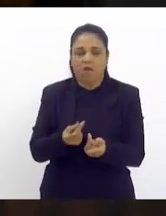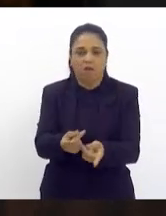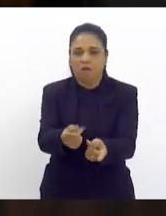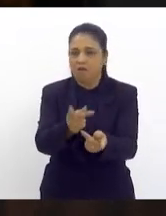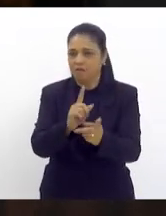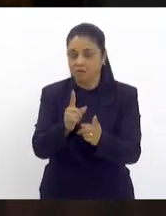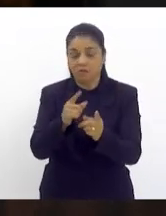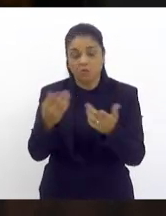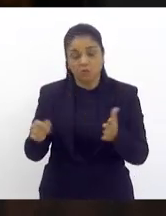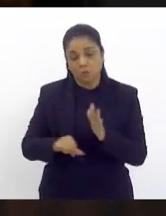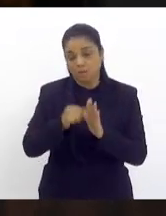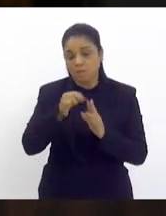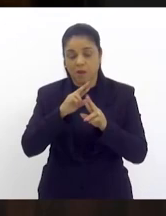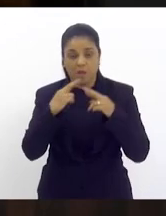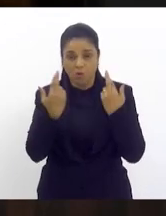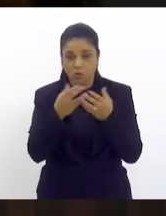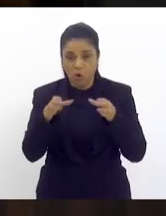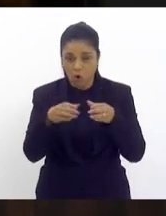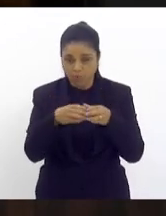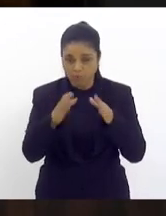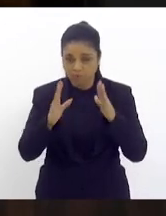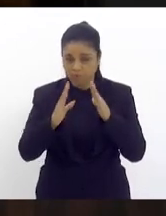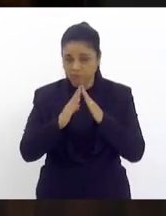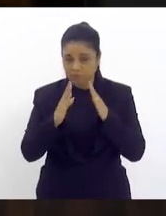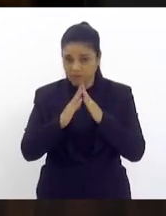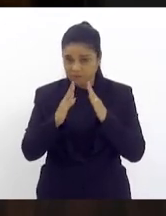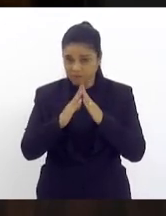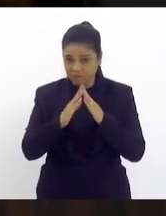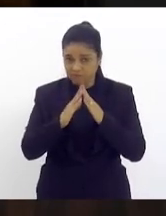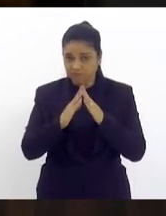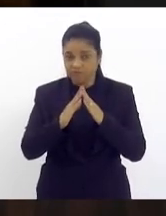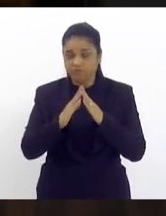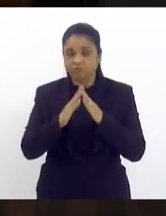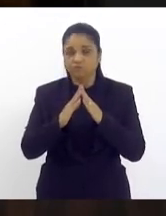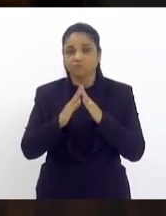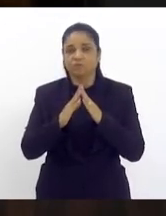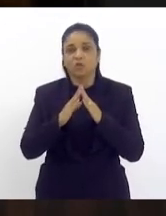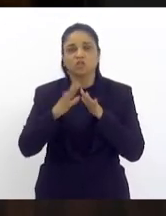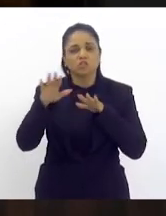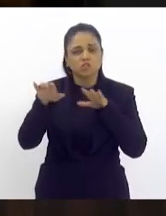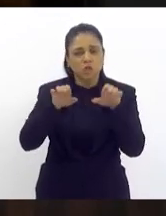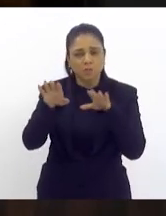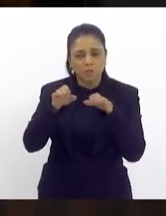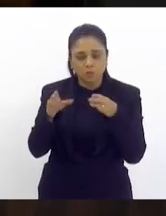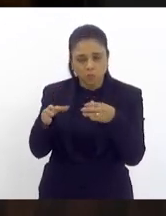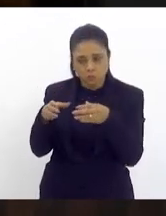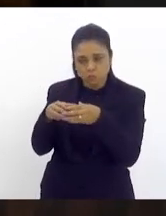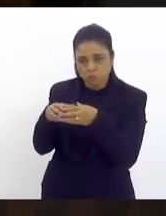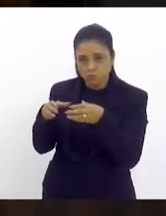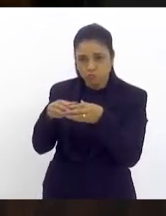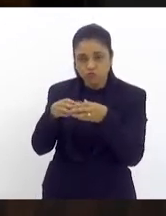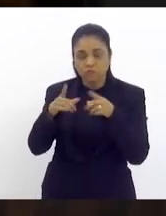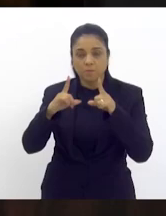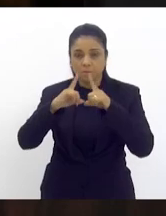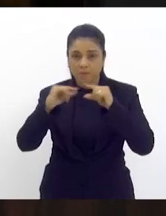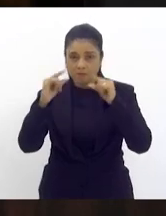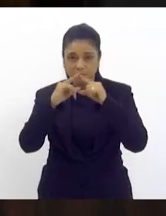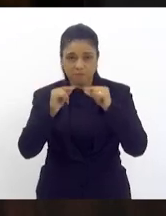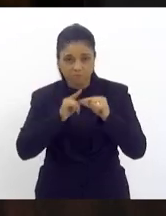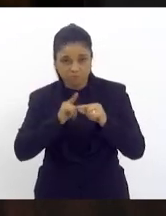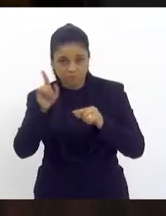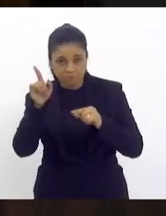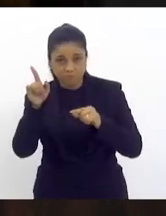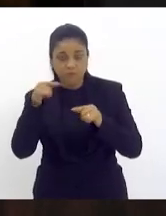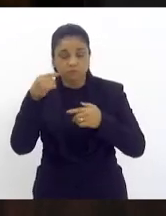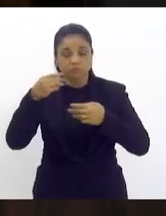fez a primeira reunião da nossa comissão de habitação nós estamos convocando uma comitiva para ir a Brasília discutir com o